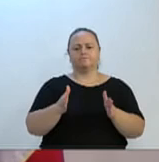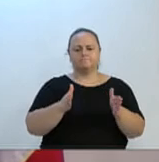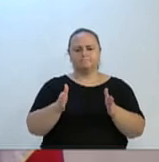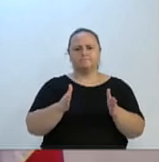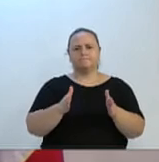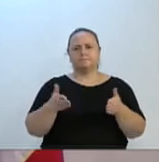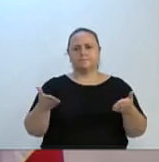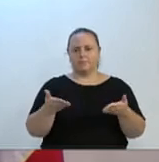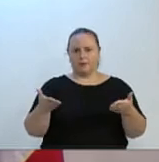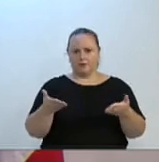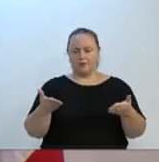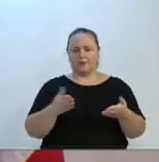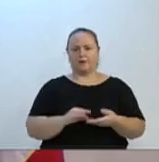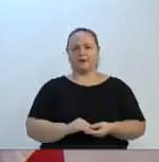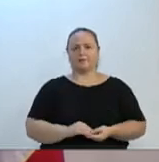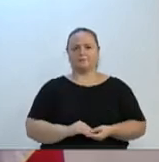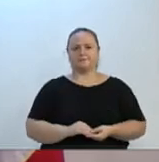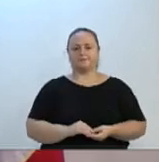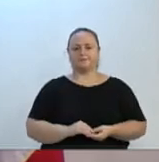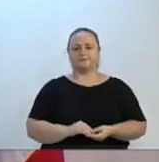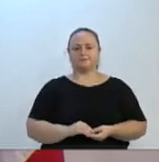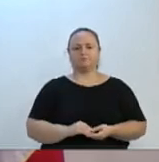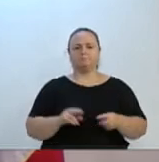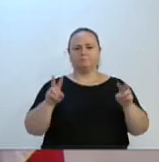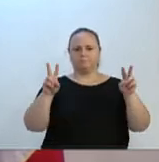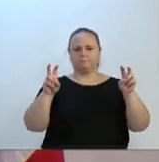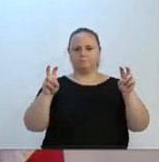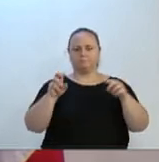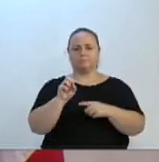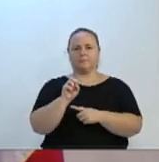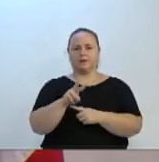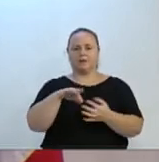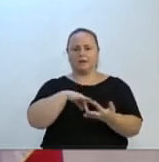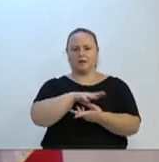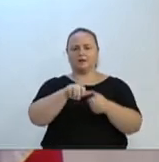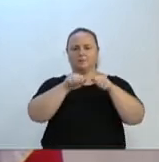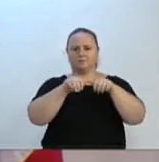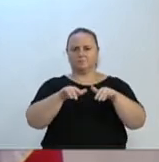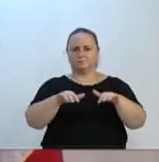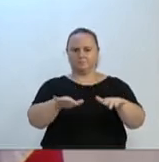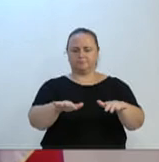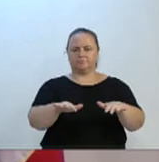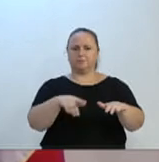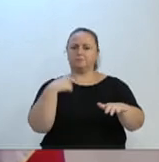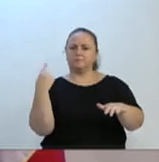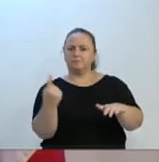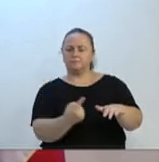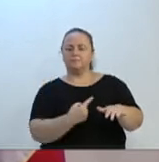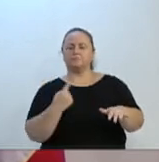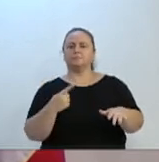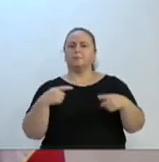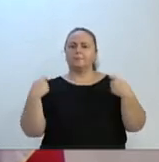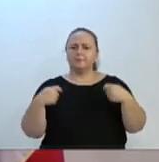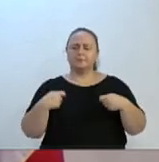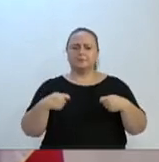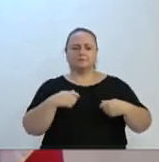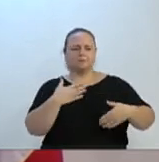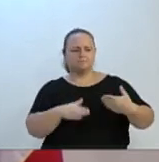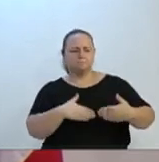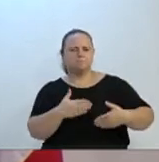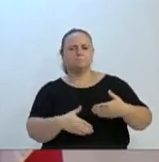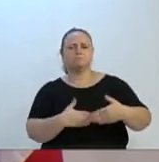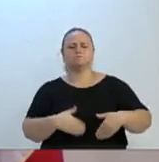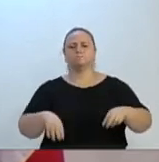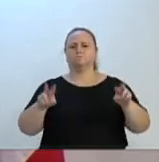que nós estamos passando hoje com relação à pandemia é de que nós precisamos cada vez mais avançar com relação